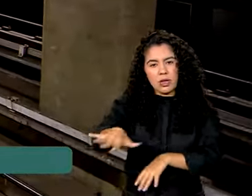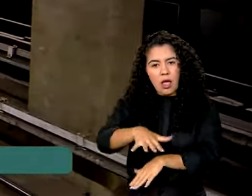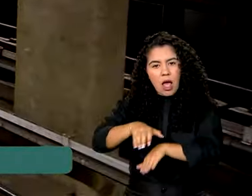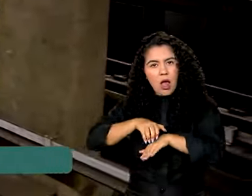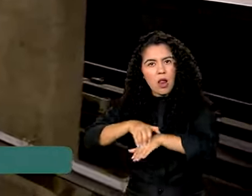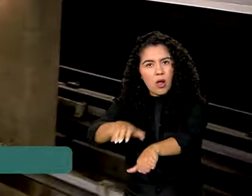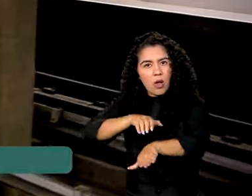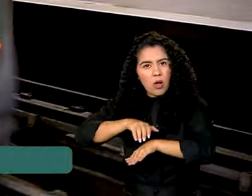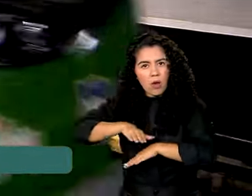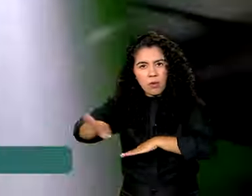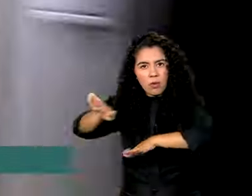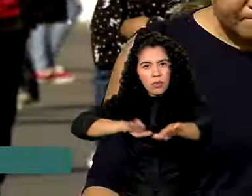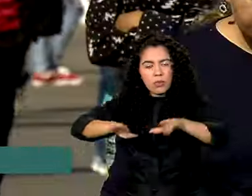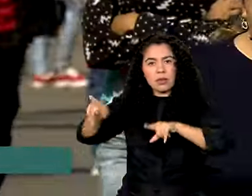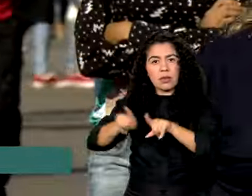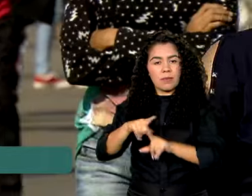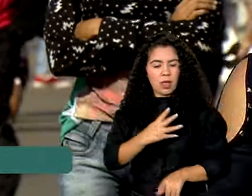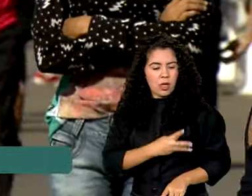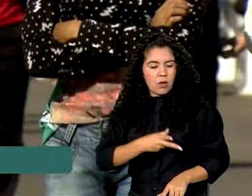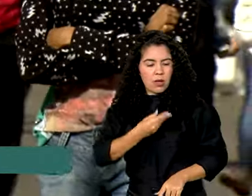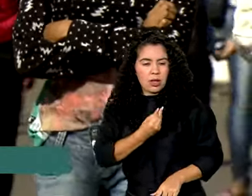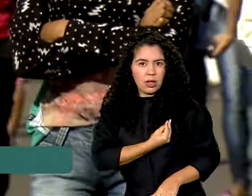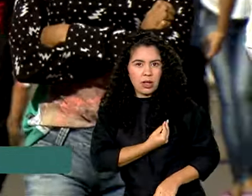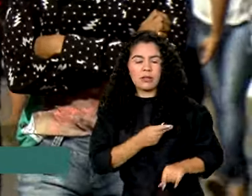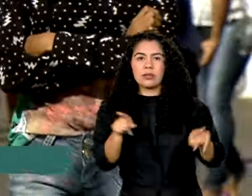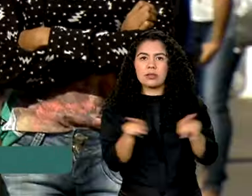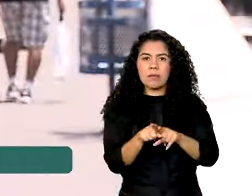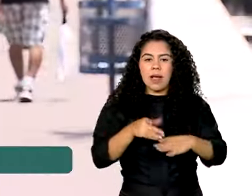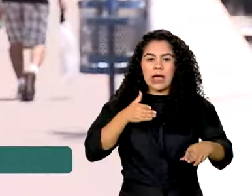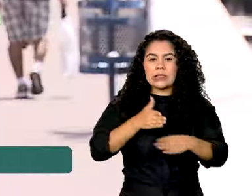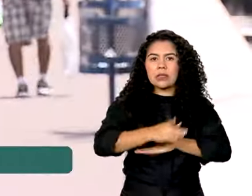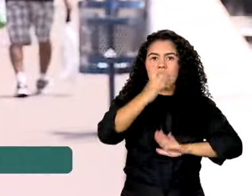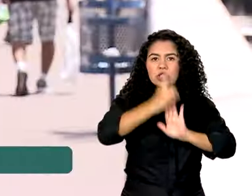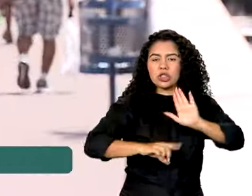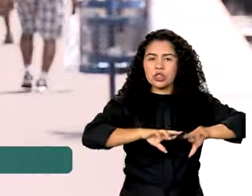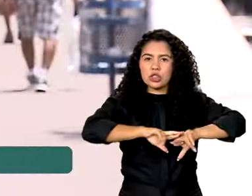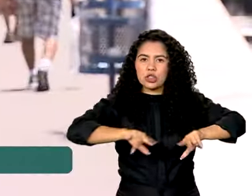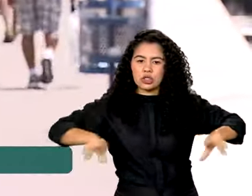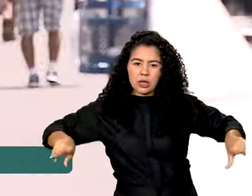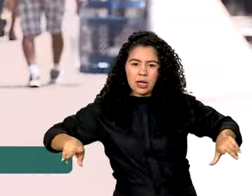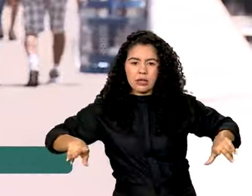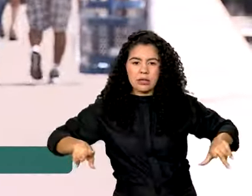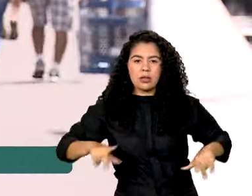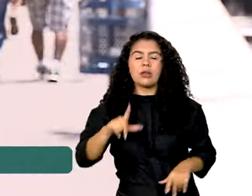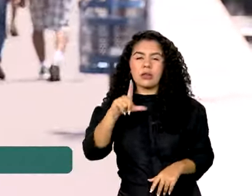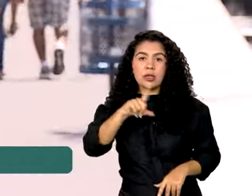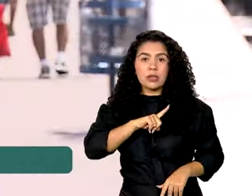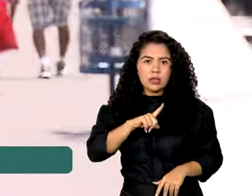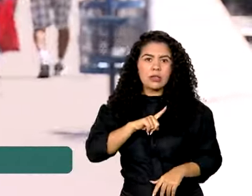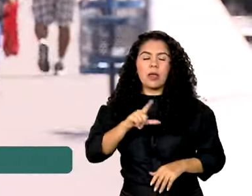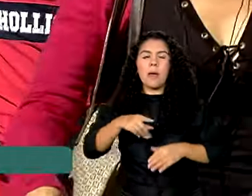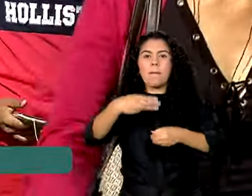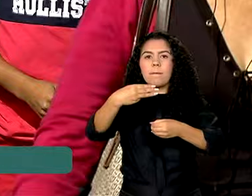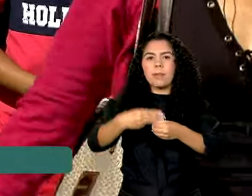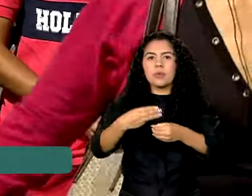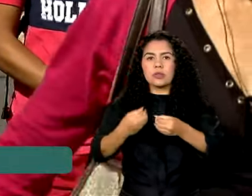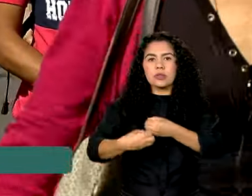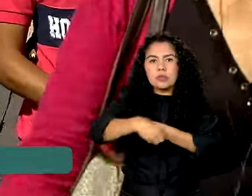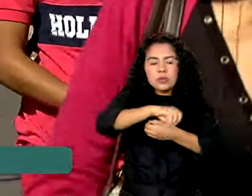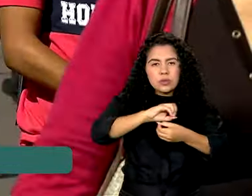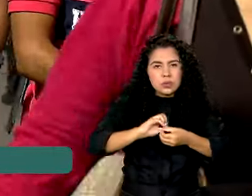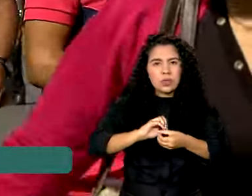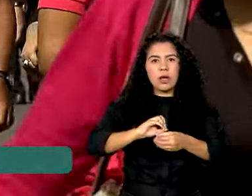urbana, qualidade de vida e acesso a direitos, com participação direta de municípios e